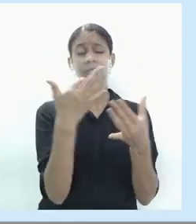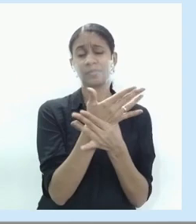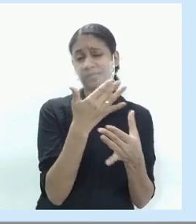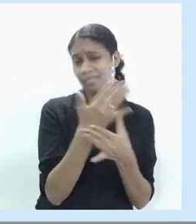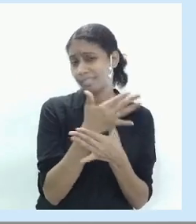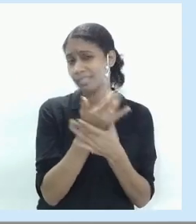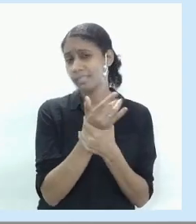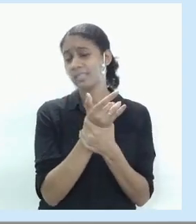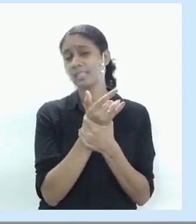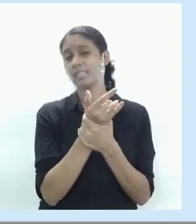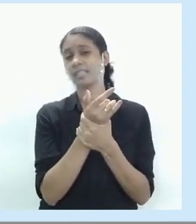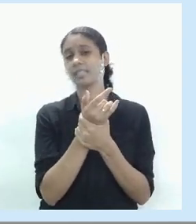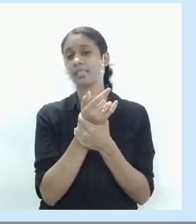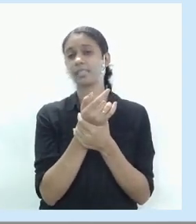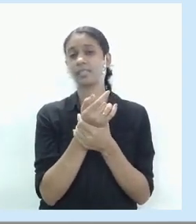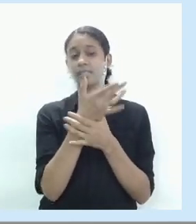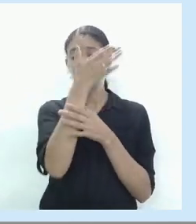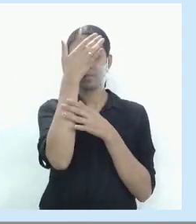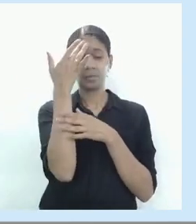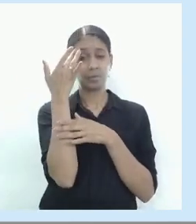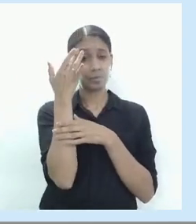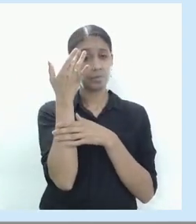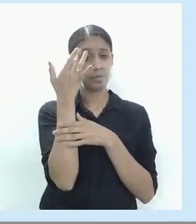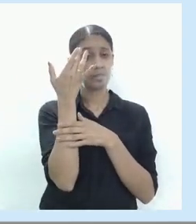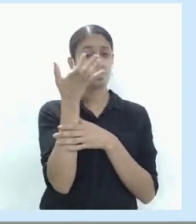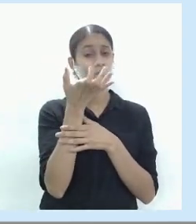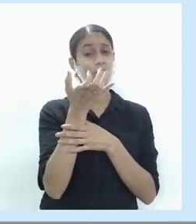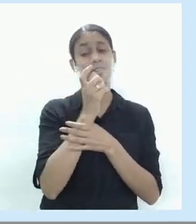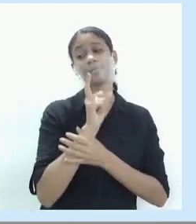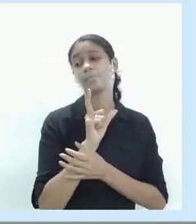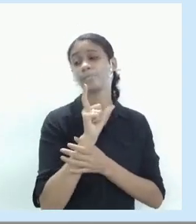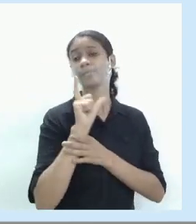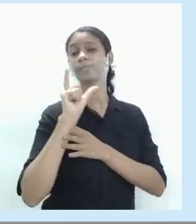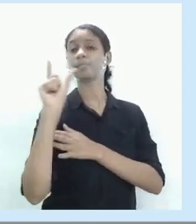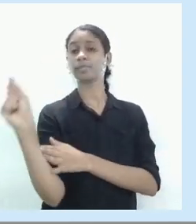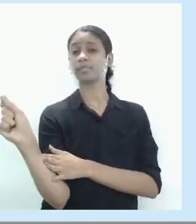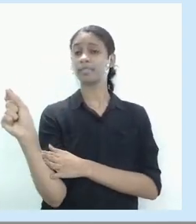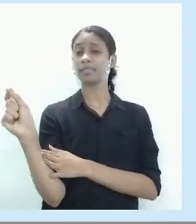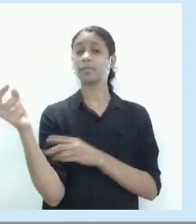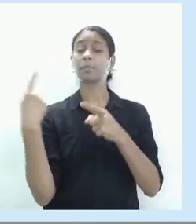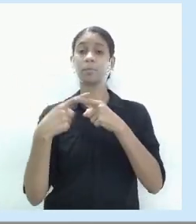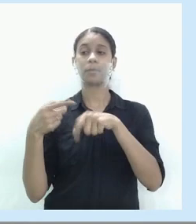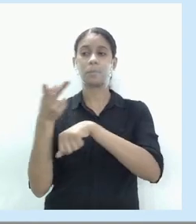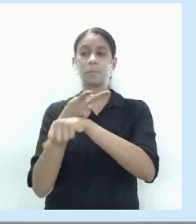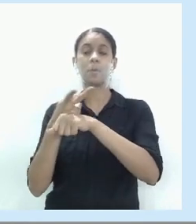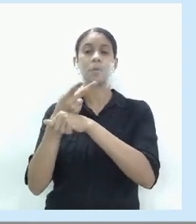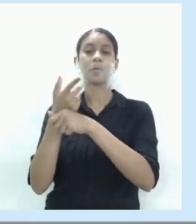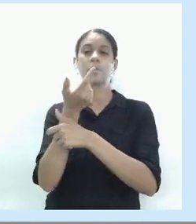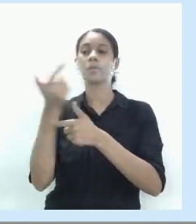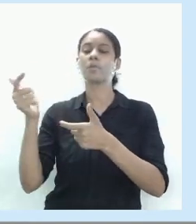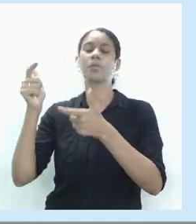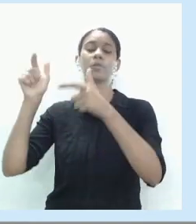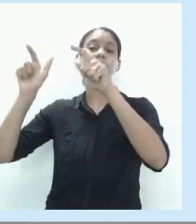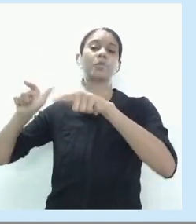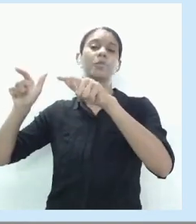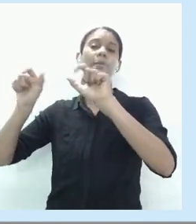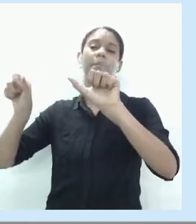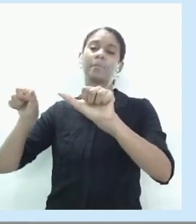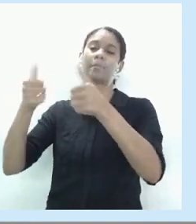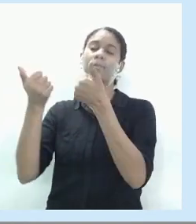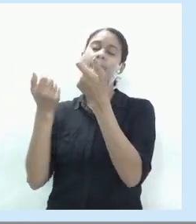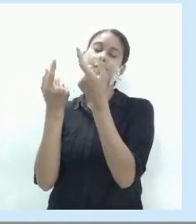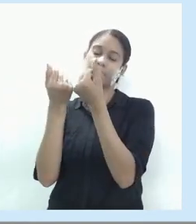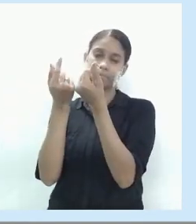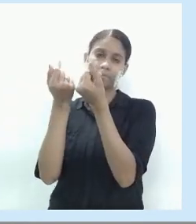repulsam expulsam o seu habitante que vai buscar uma outra situação econômica. Ok?